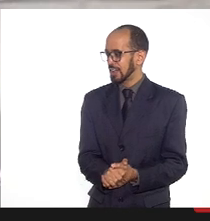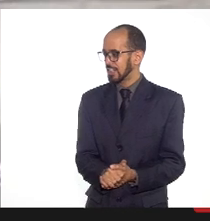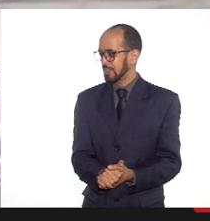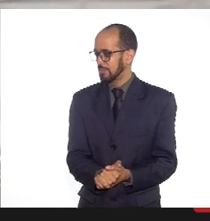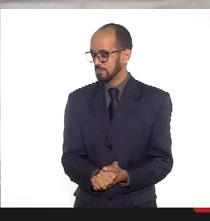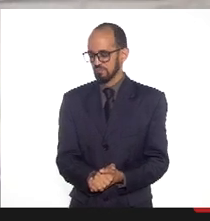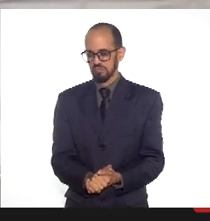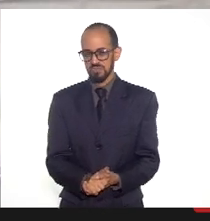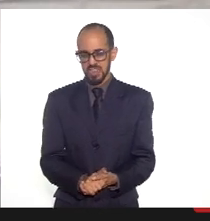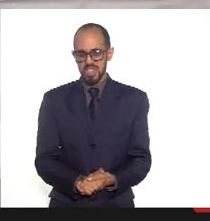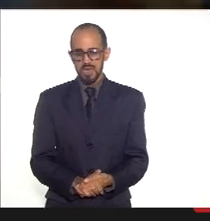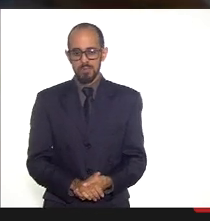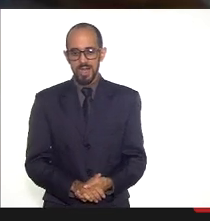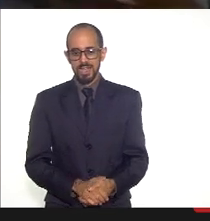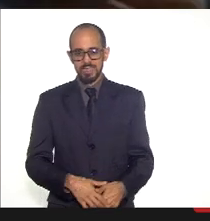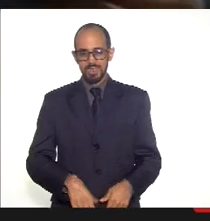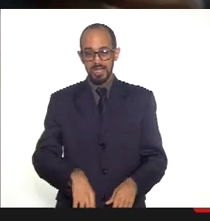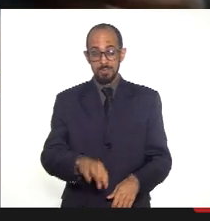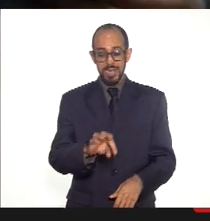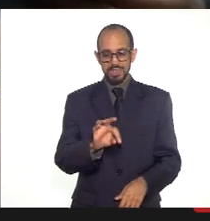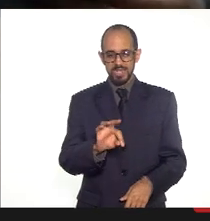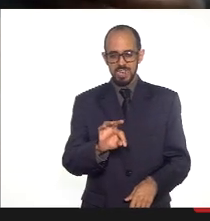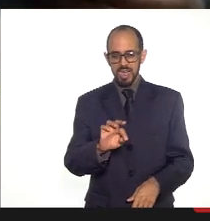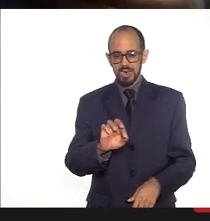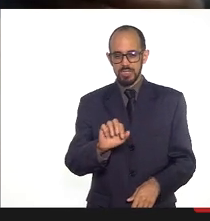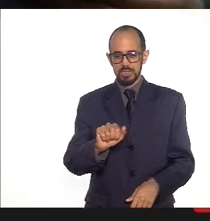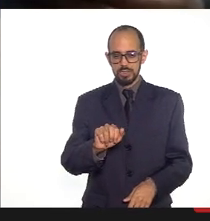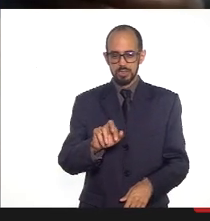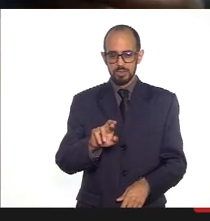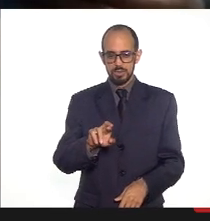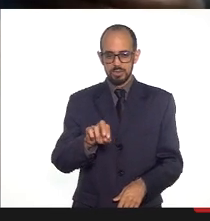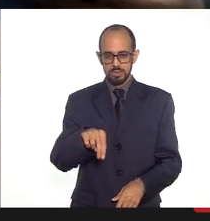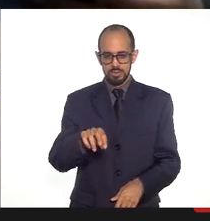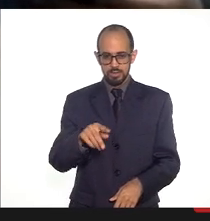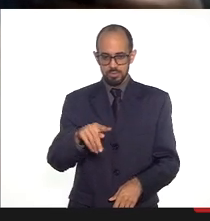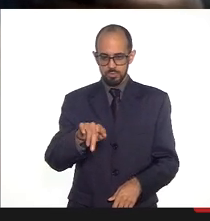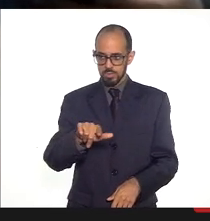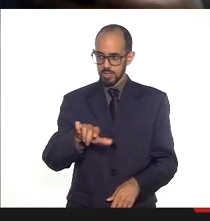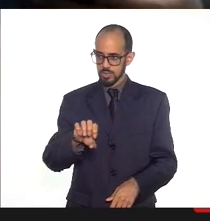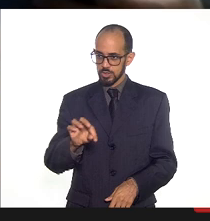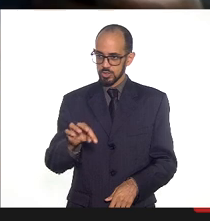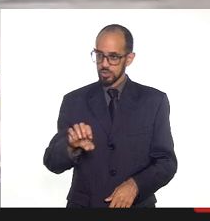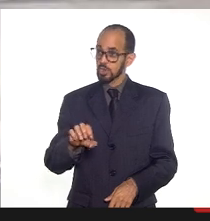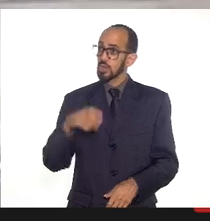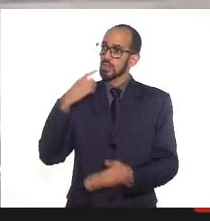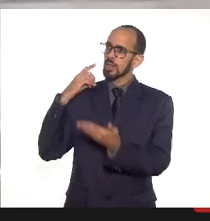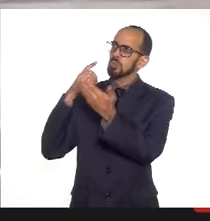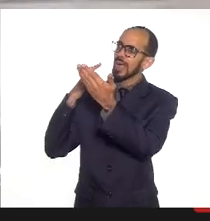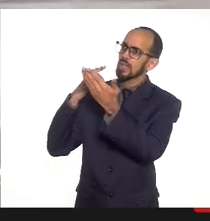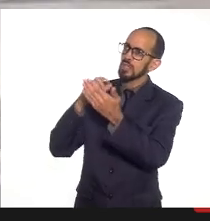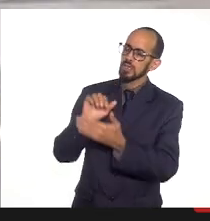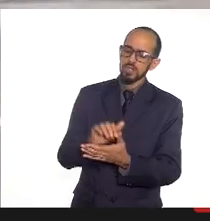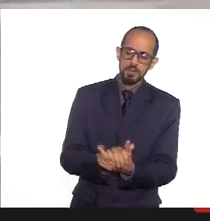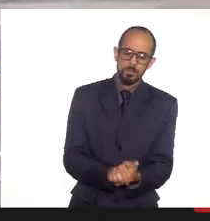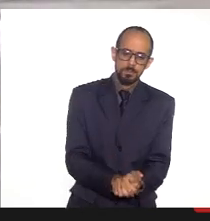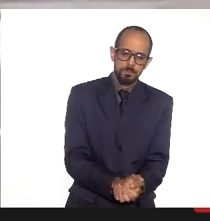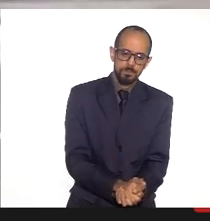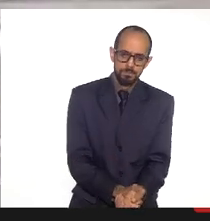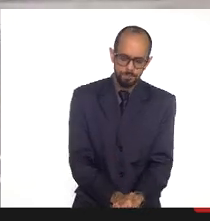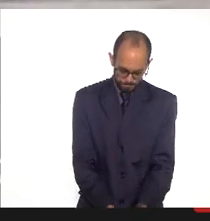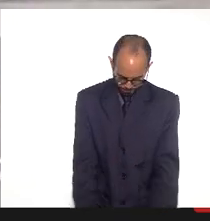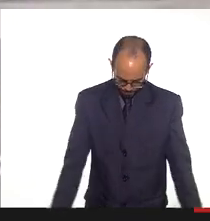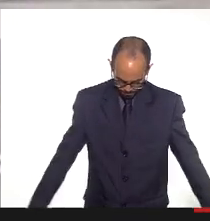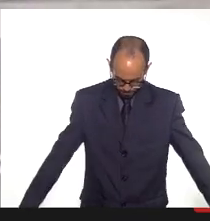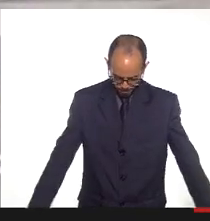Transplante. Deputada, eu vou só... Deputada? Pois não? Pode falar aqui.